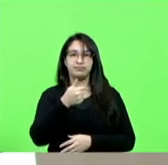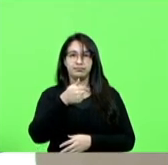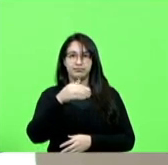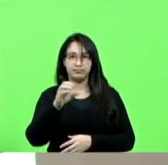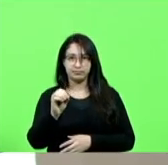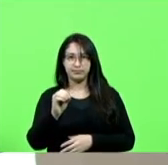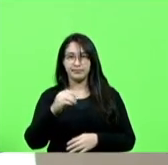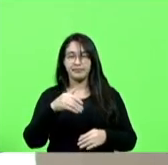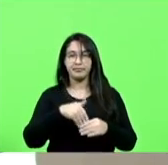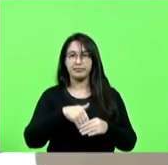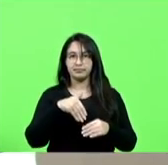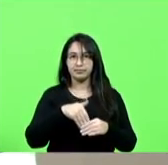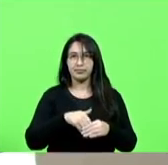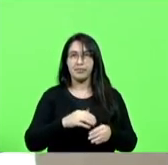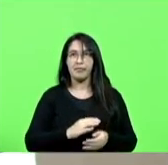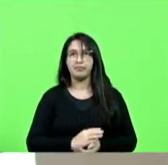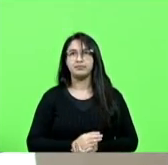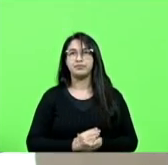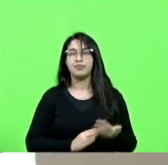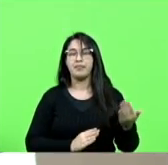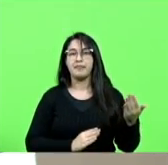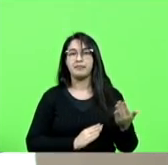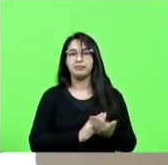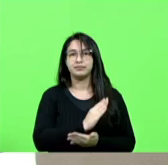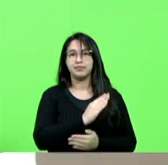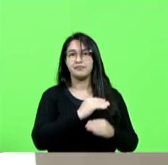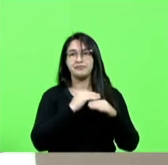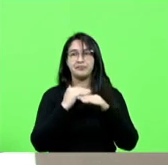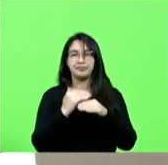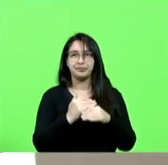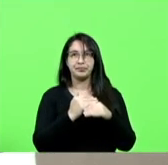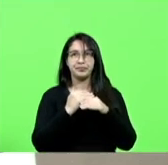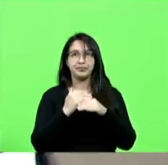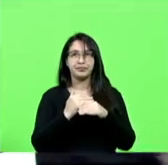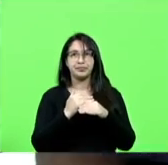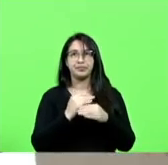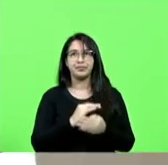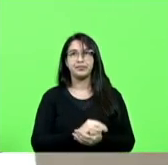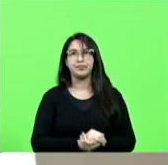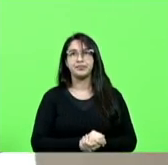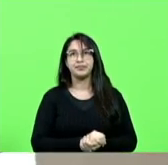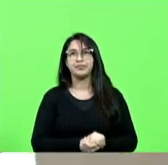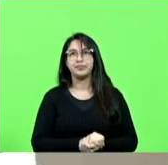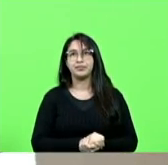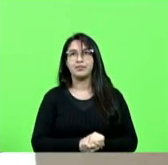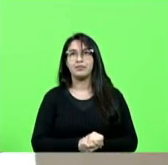Em votação. Deputados que aprovam, permaneça como se encontra. Aprovado por unanimidade.